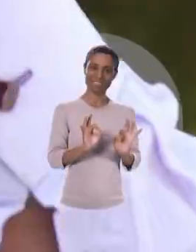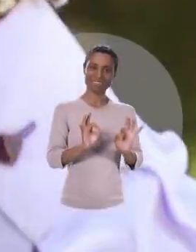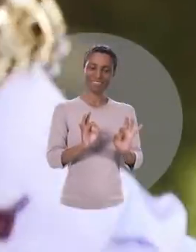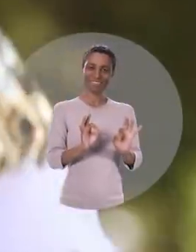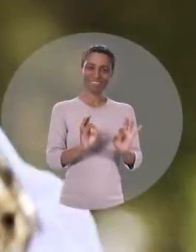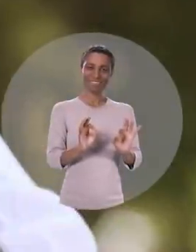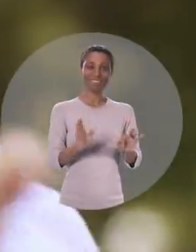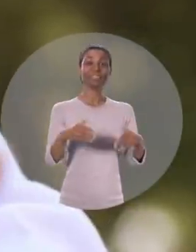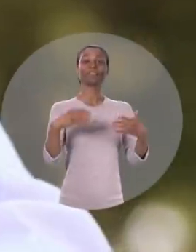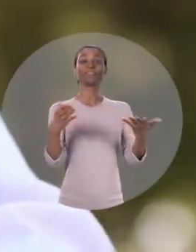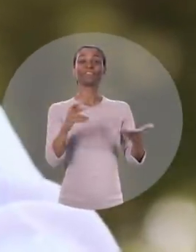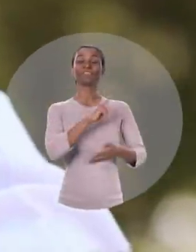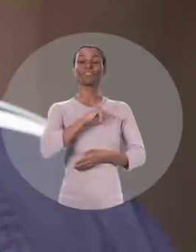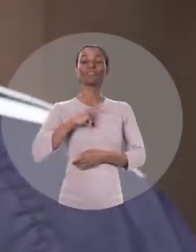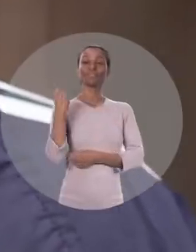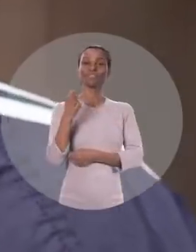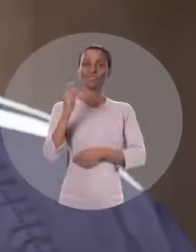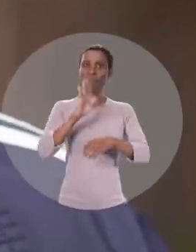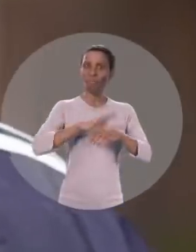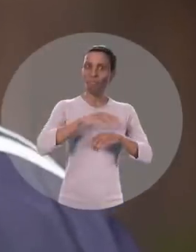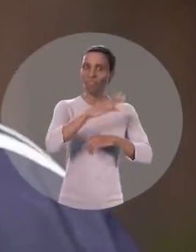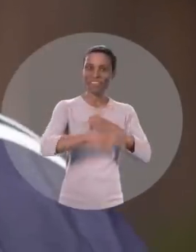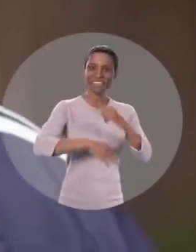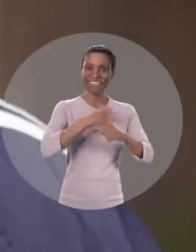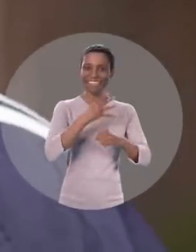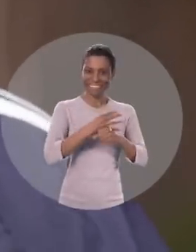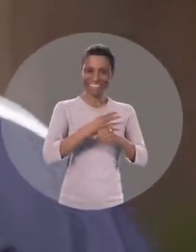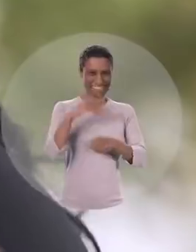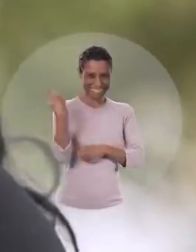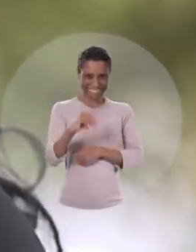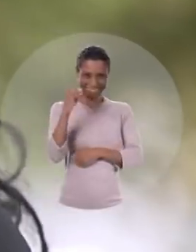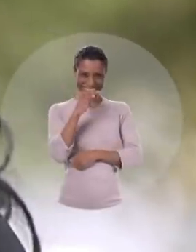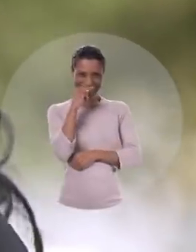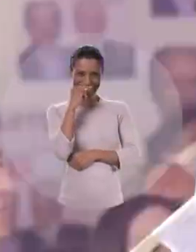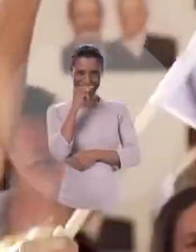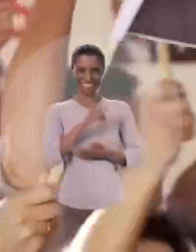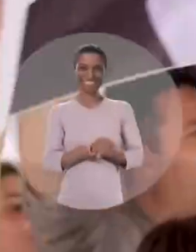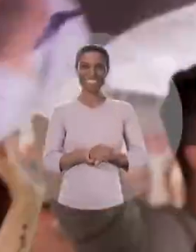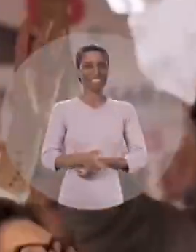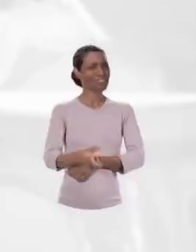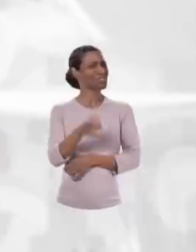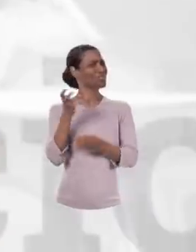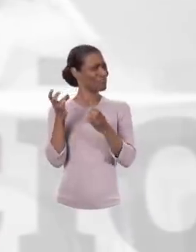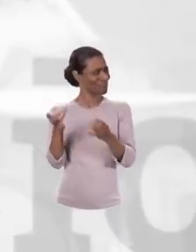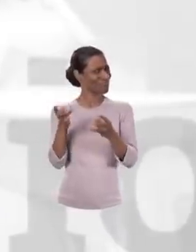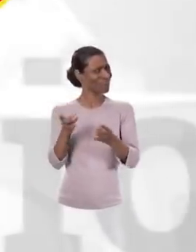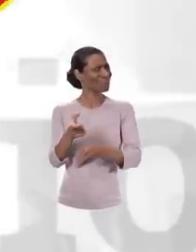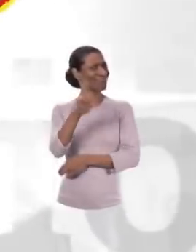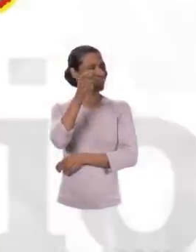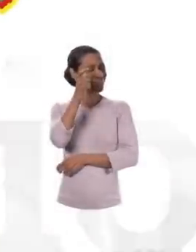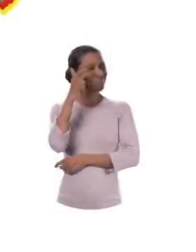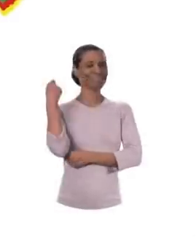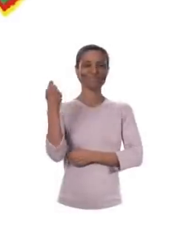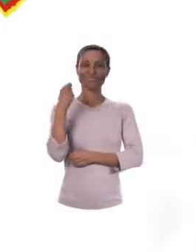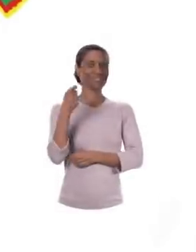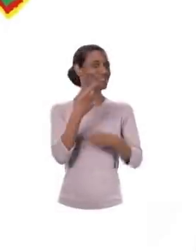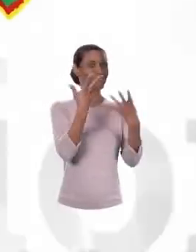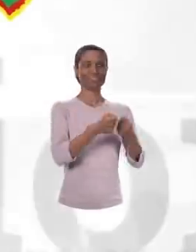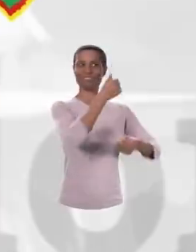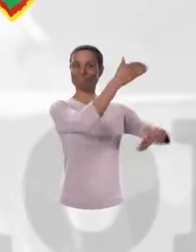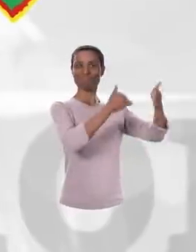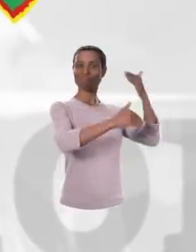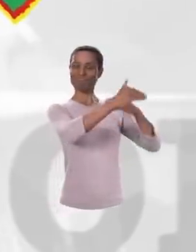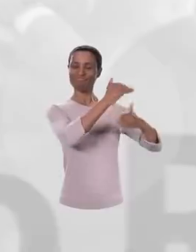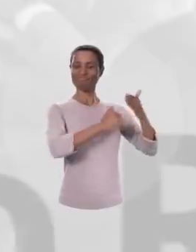E pra finalizar, gauchada. Mais quatro anos pra ti. Dá-lhe, gringo! A gente tá esperto. O Rio